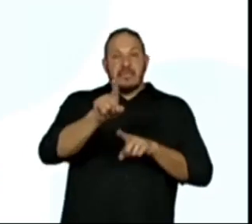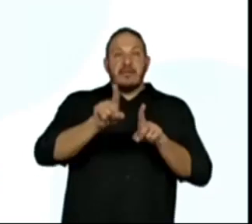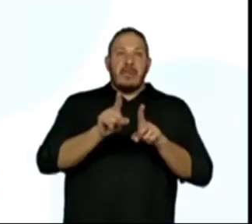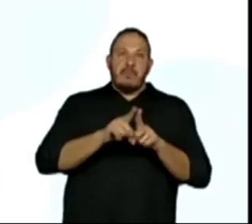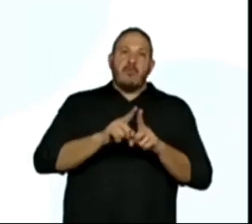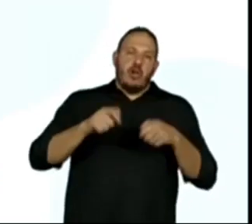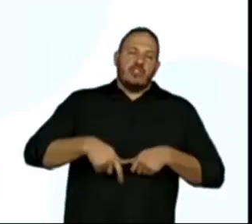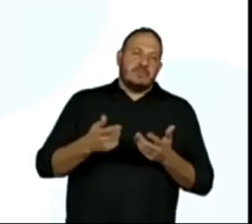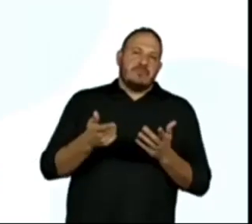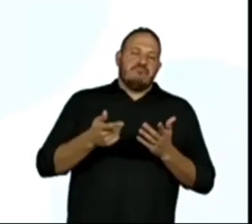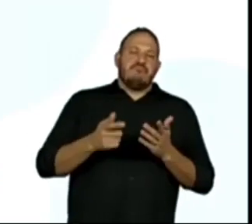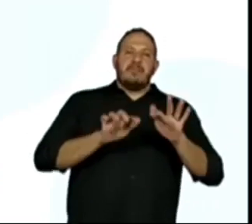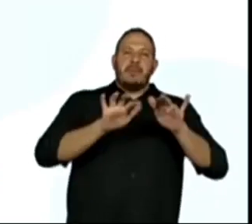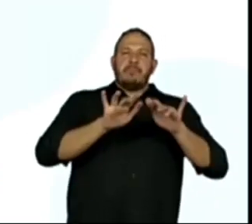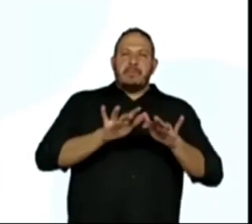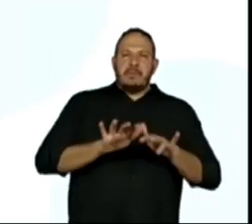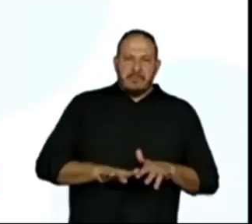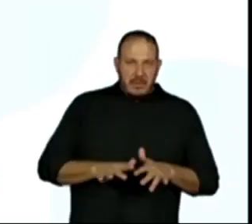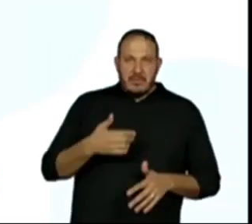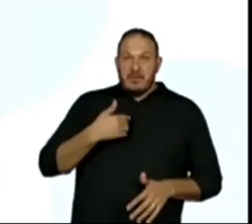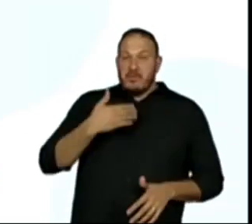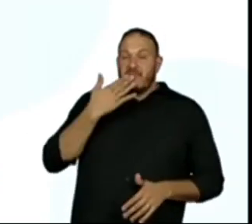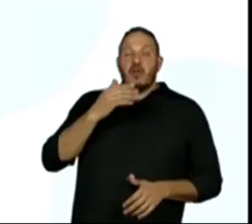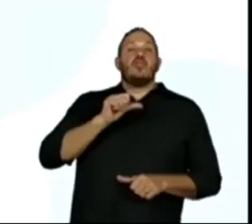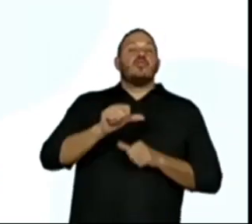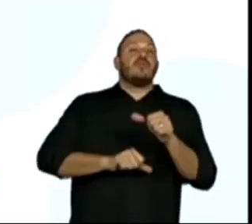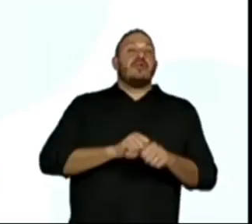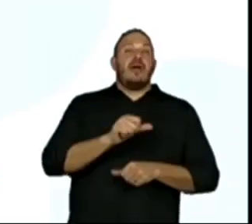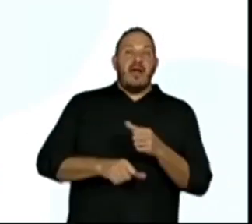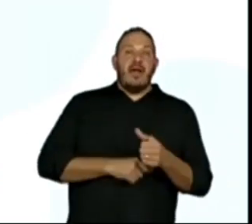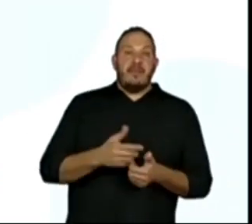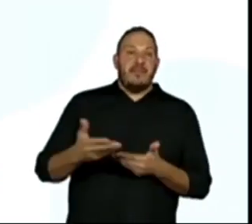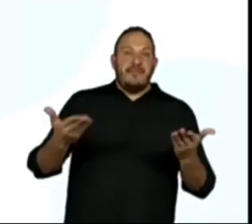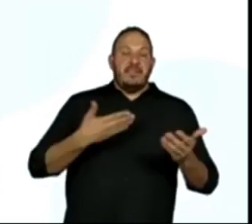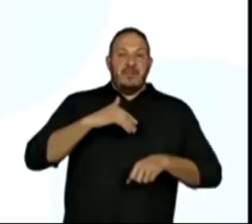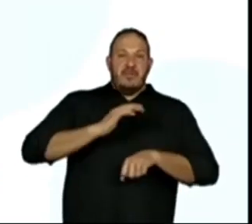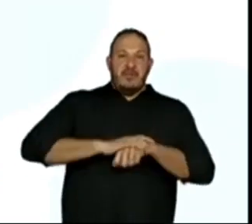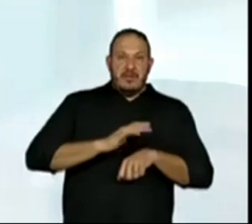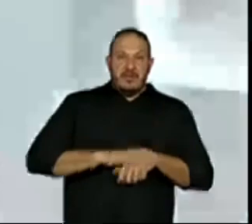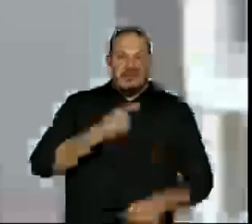manuscrito. Aí vou pedir para trocar a tela e vir aqui para a minha mão, ó.